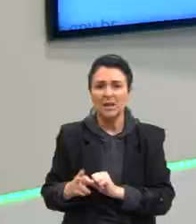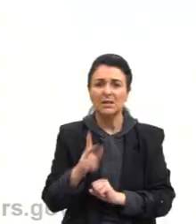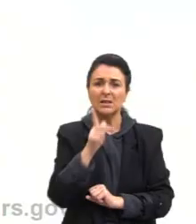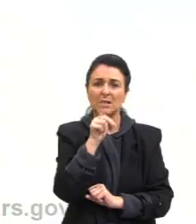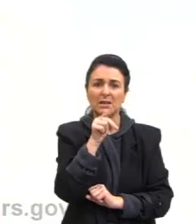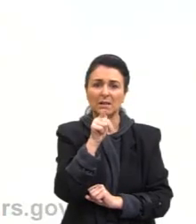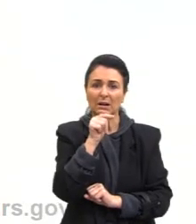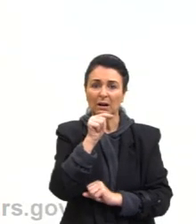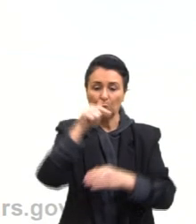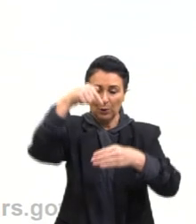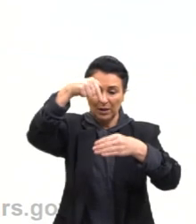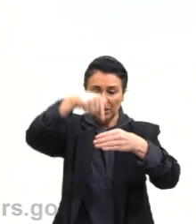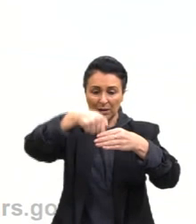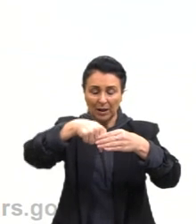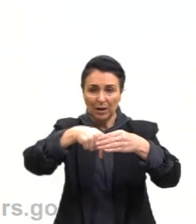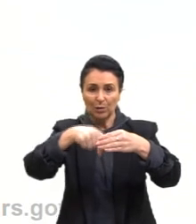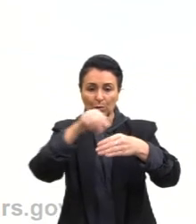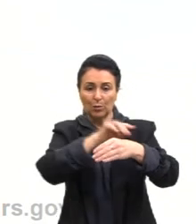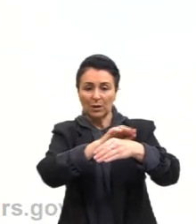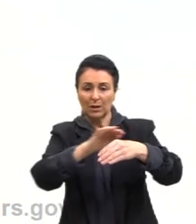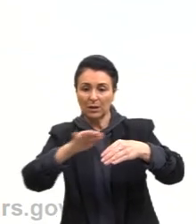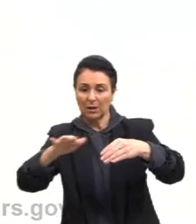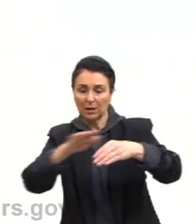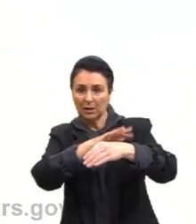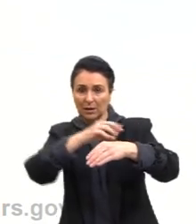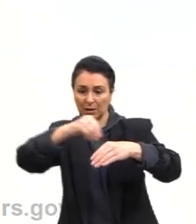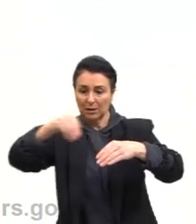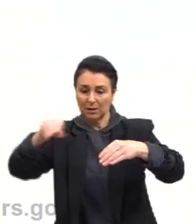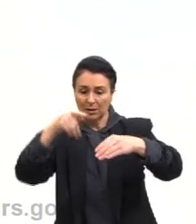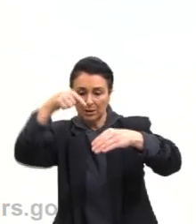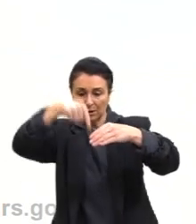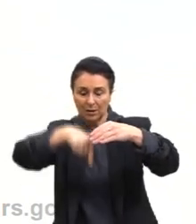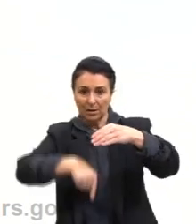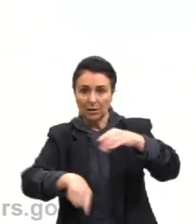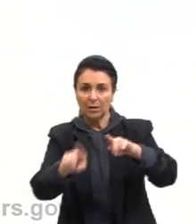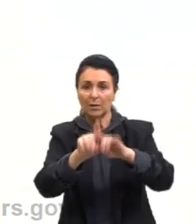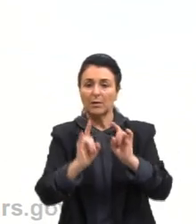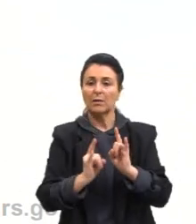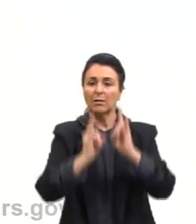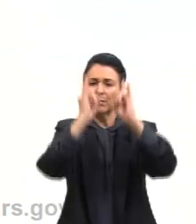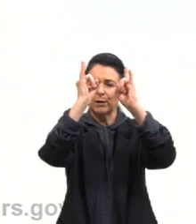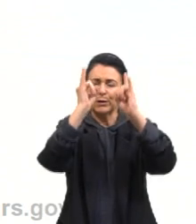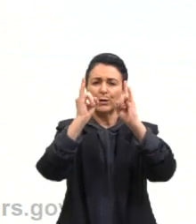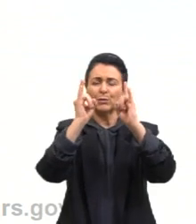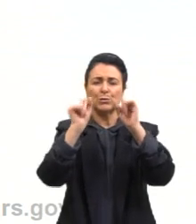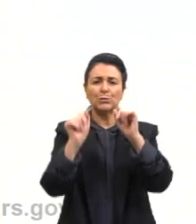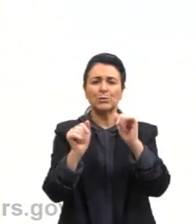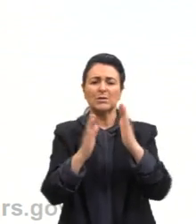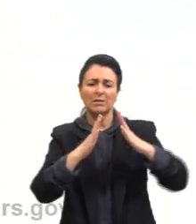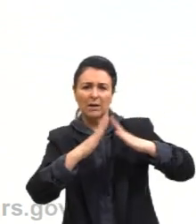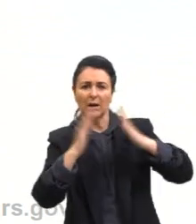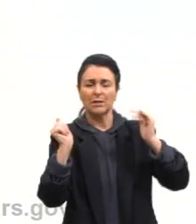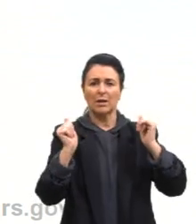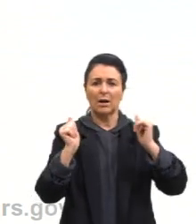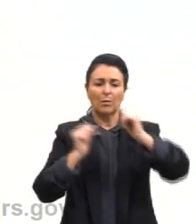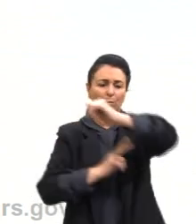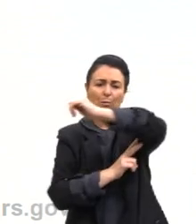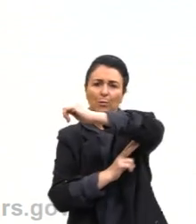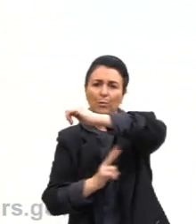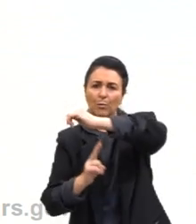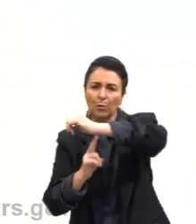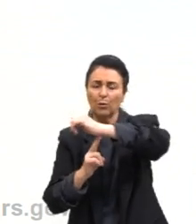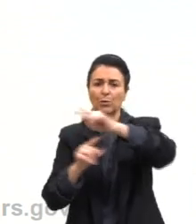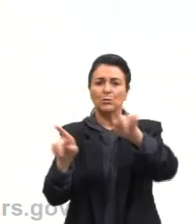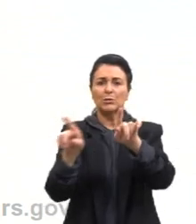prédios, estruturas metálicas, casas, edifícios e pontes. Também a corrosão de monumentos